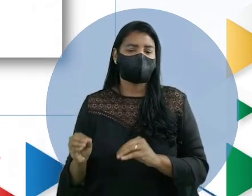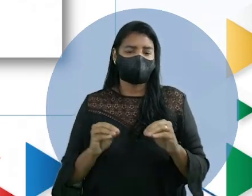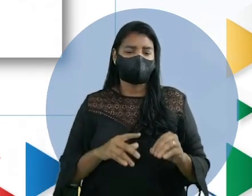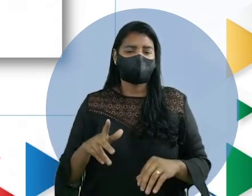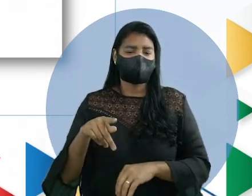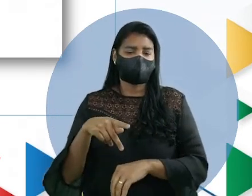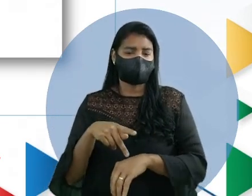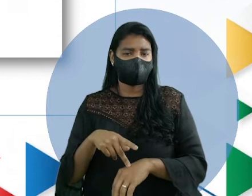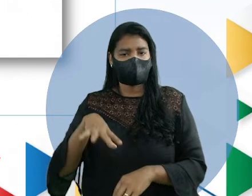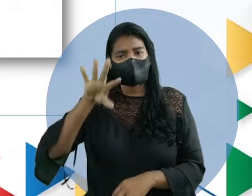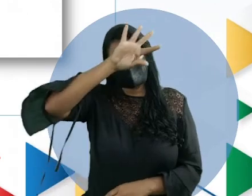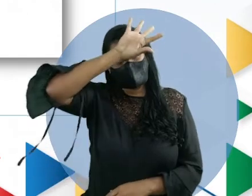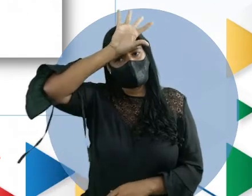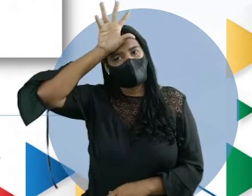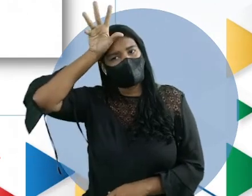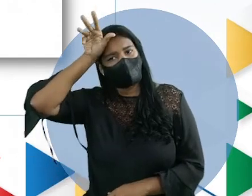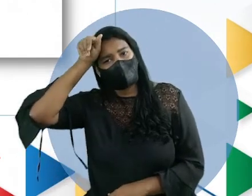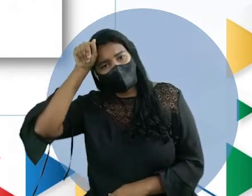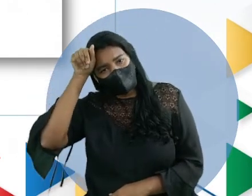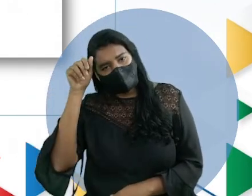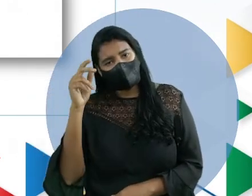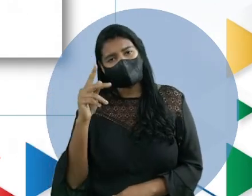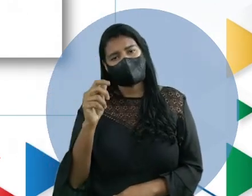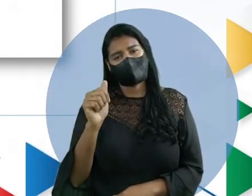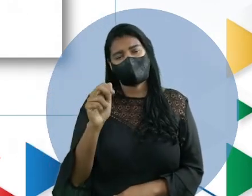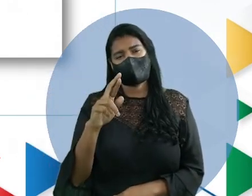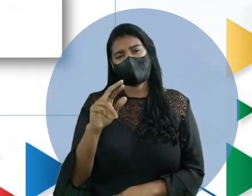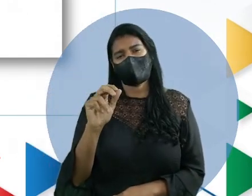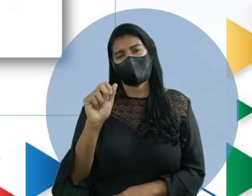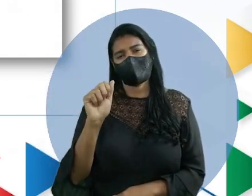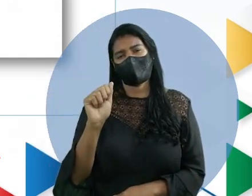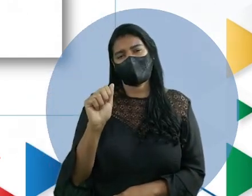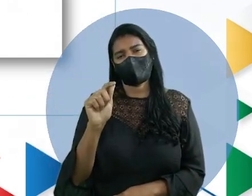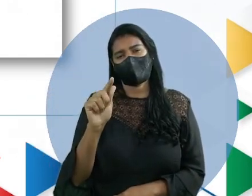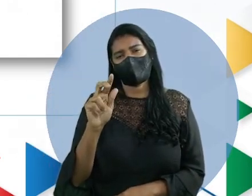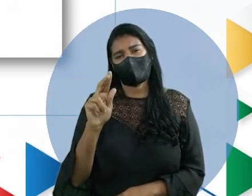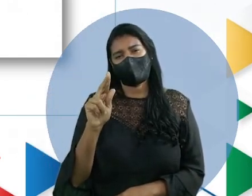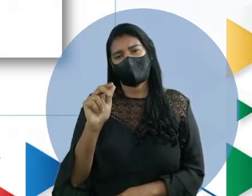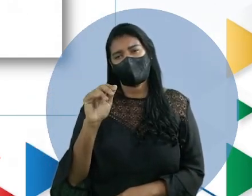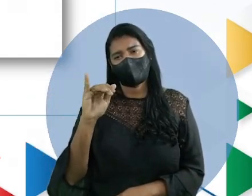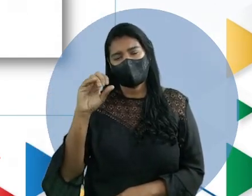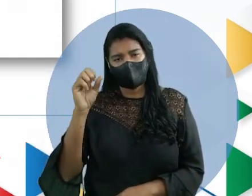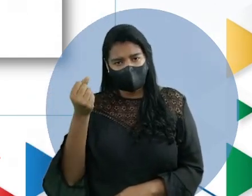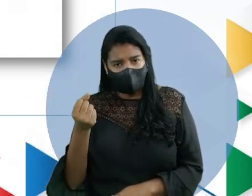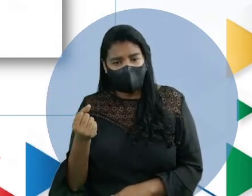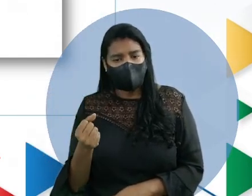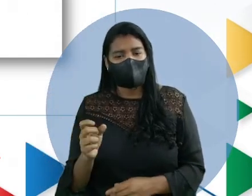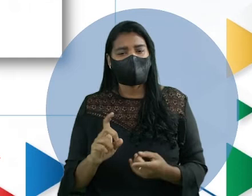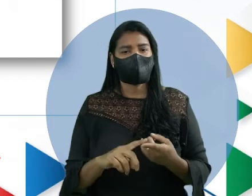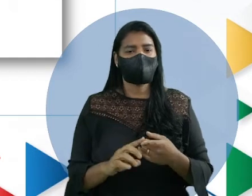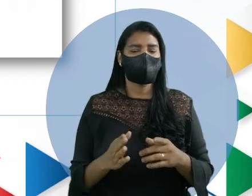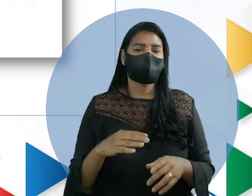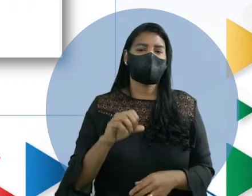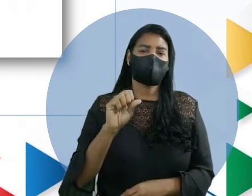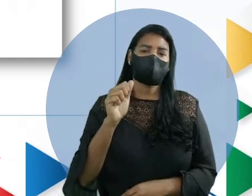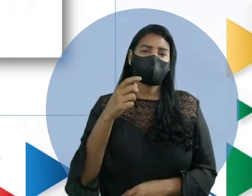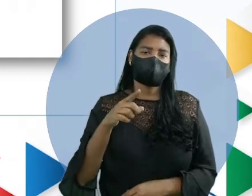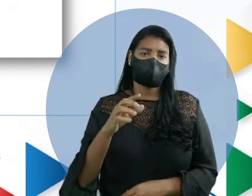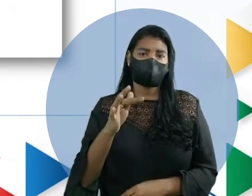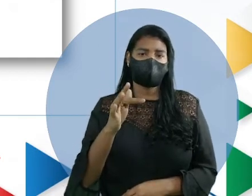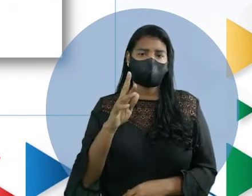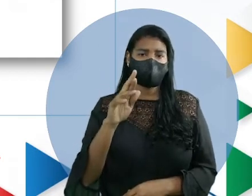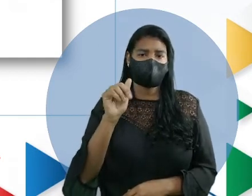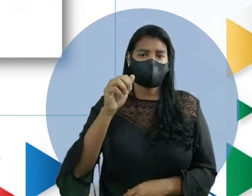a Amazônia e a do Paraguai, as duas bacias. Letra C, a bacia do São Francisco e a do Paraná.